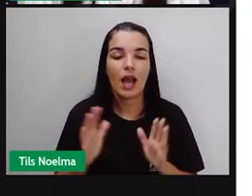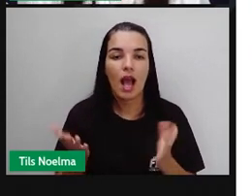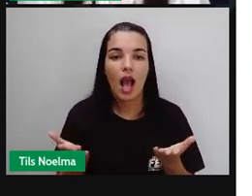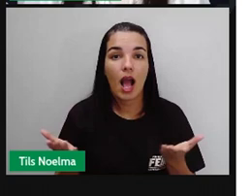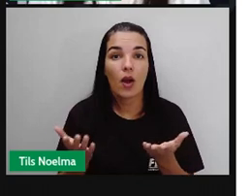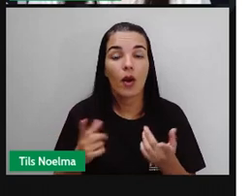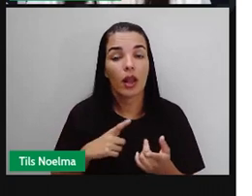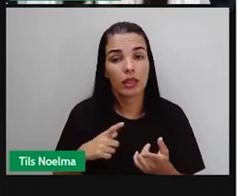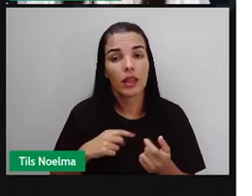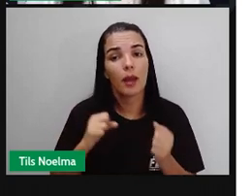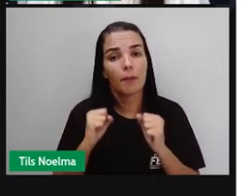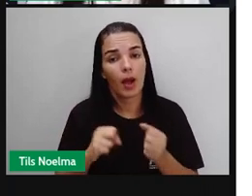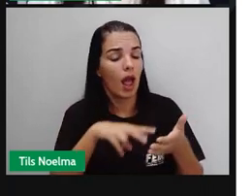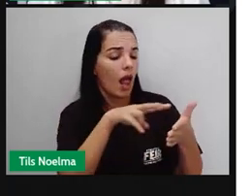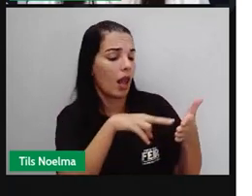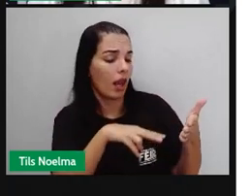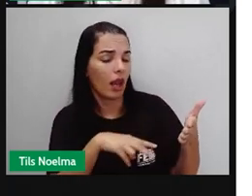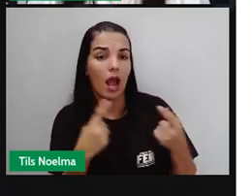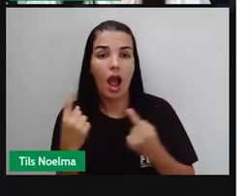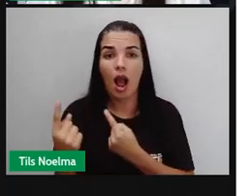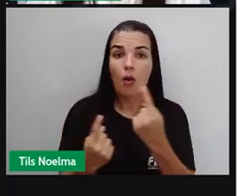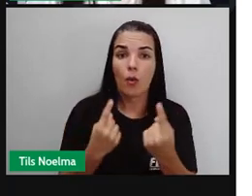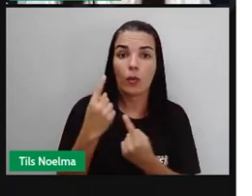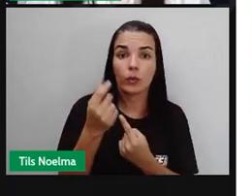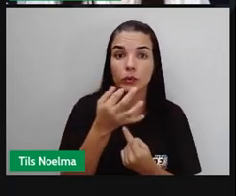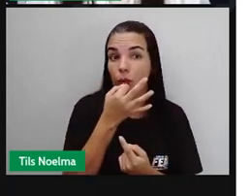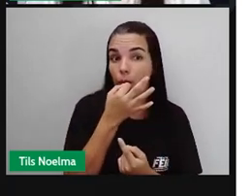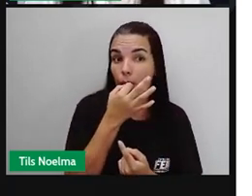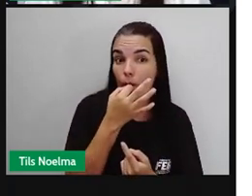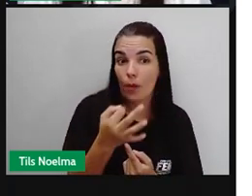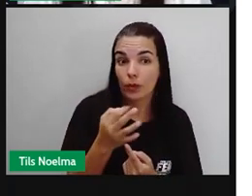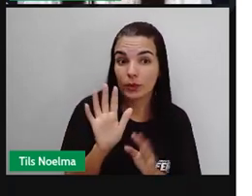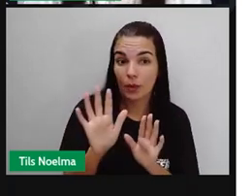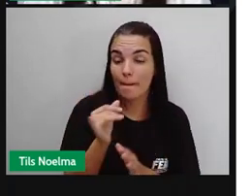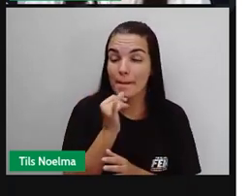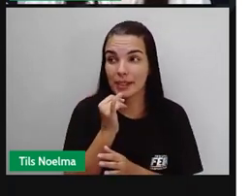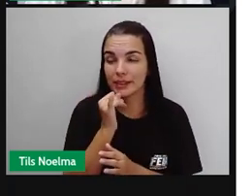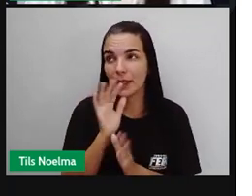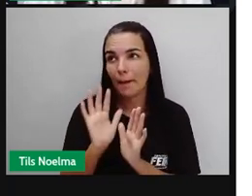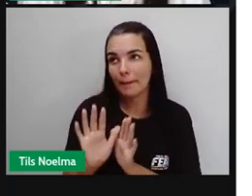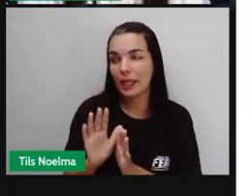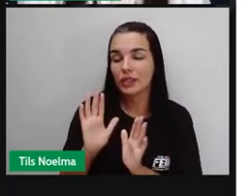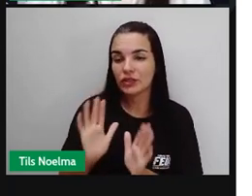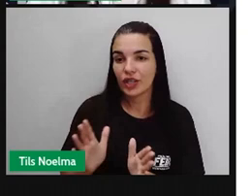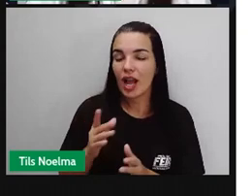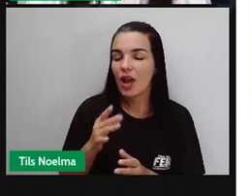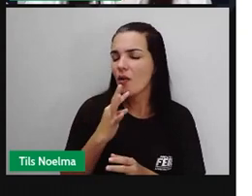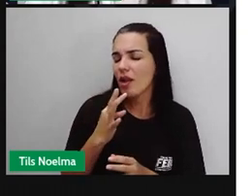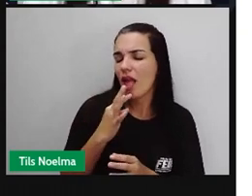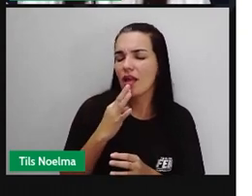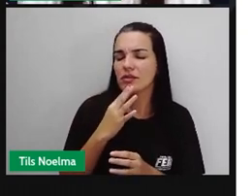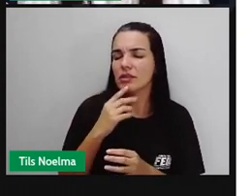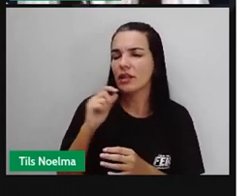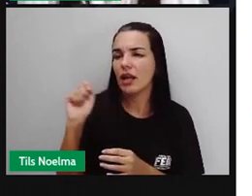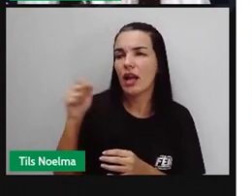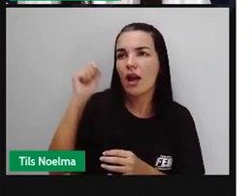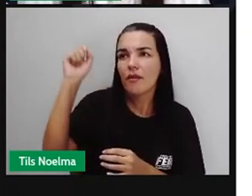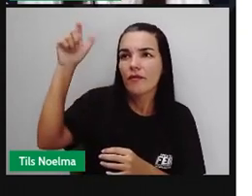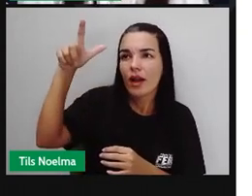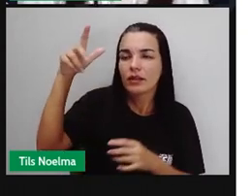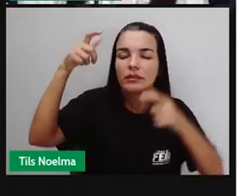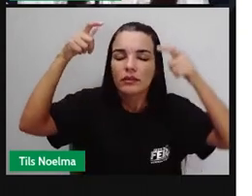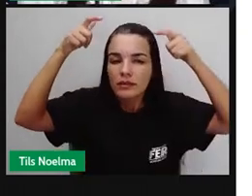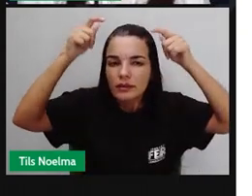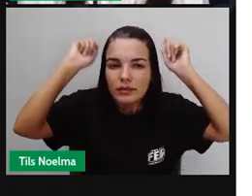Vocês também podem ler alguns contos, né? Já que vocês já conhecem os contos de fadas, Chapeuzinho Vermelho, Cinderela,